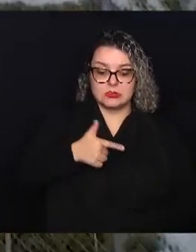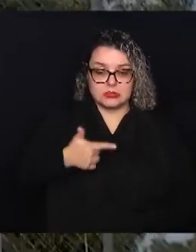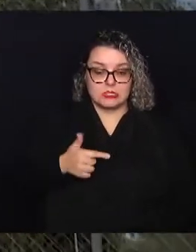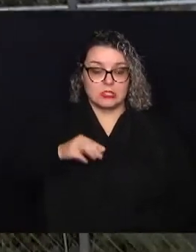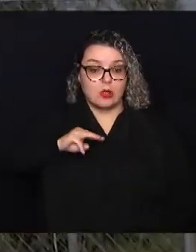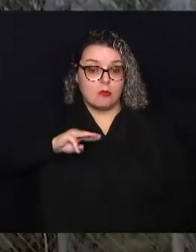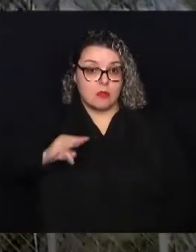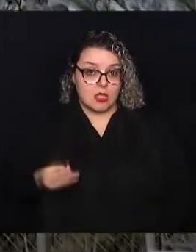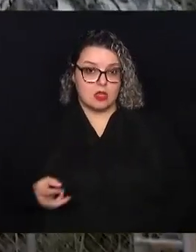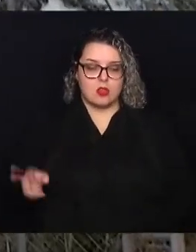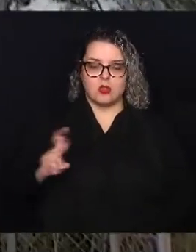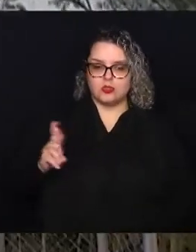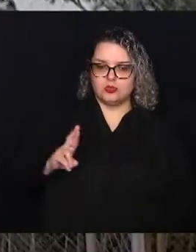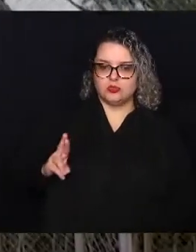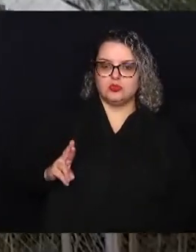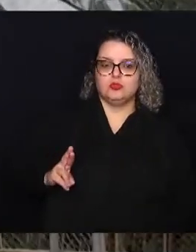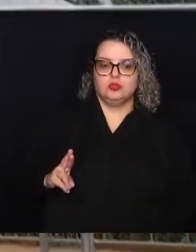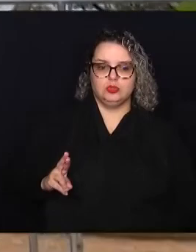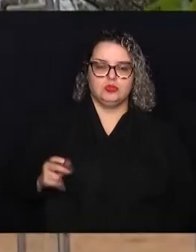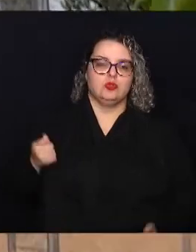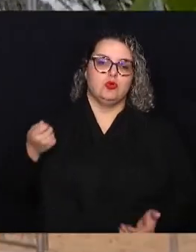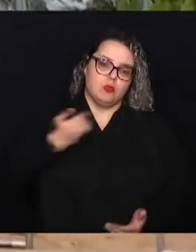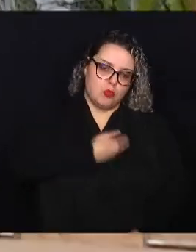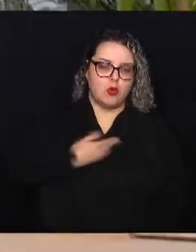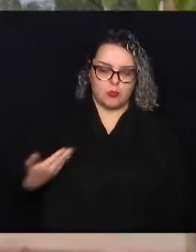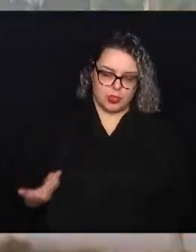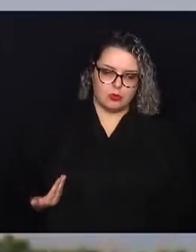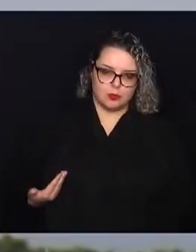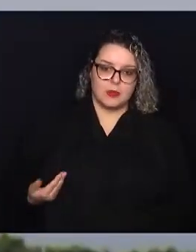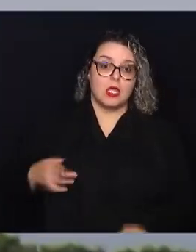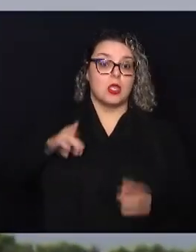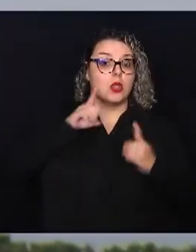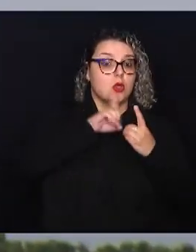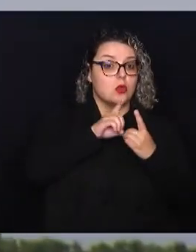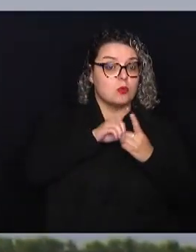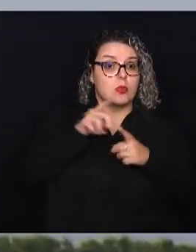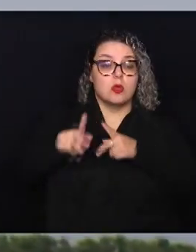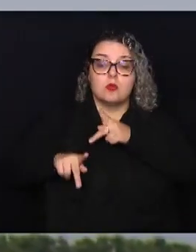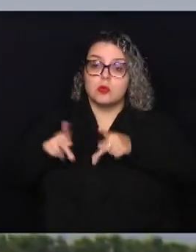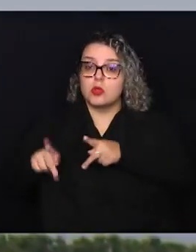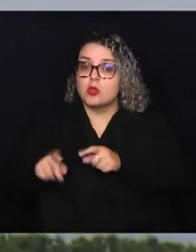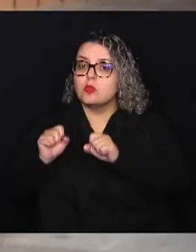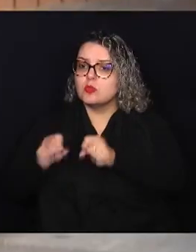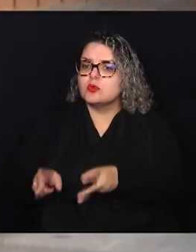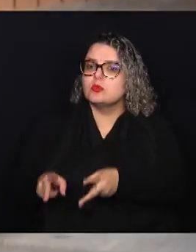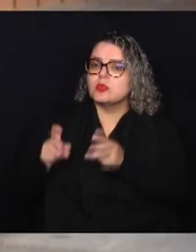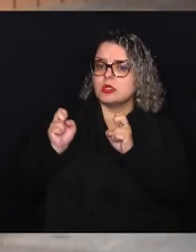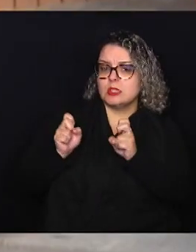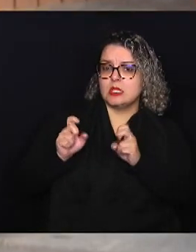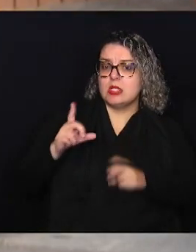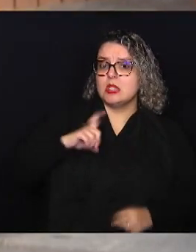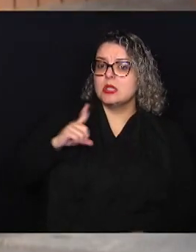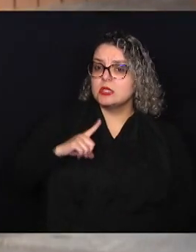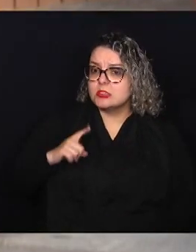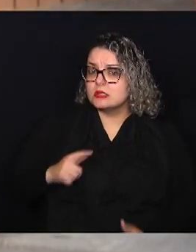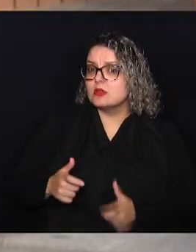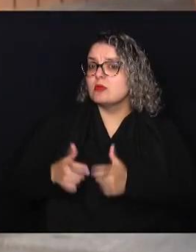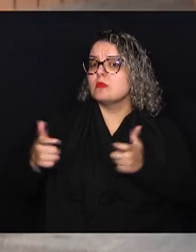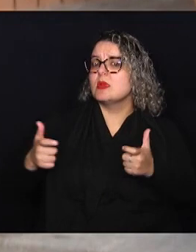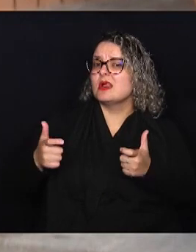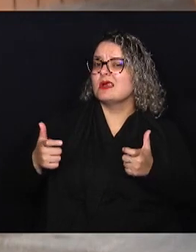de reais dos cofres públicos. Em uma consulta popular, eu pude notar que existe uma grande